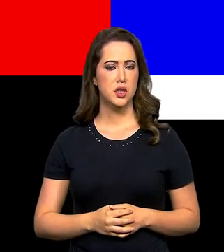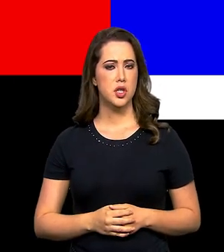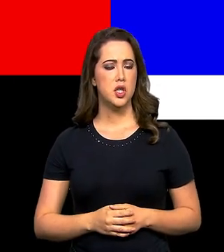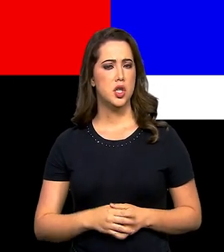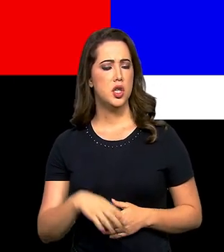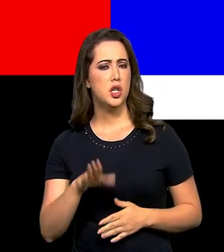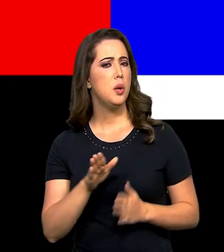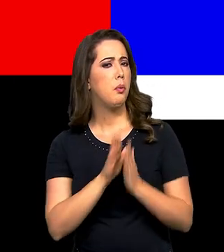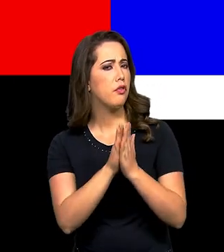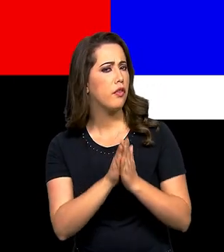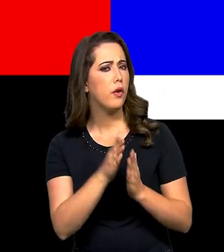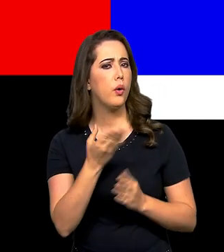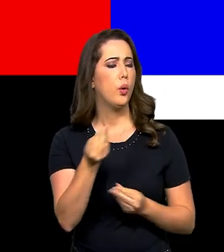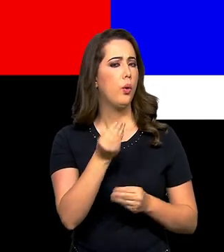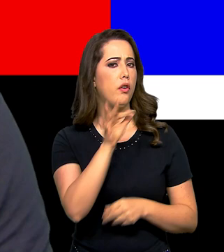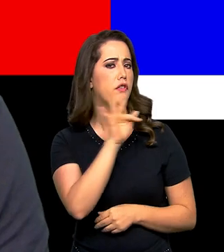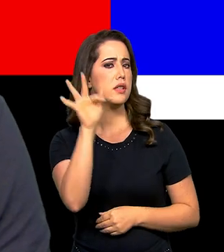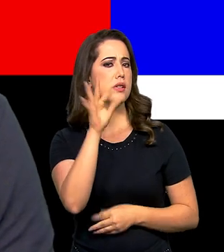E merci.